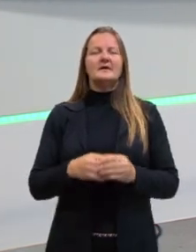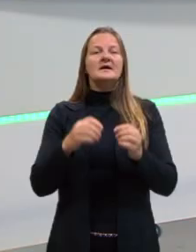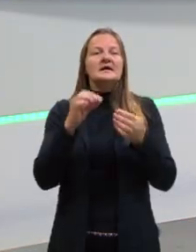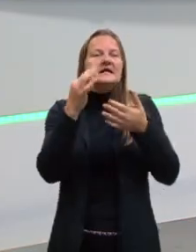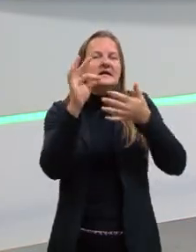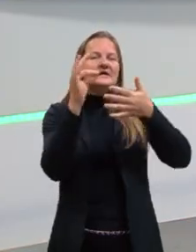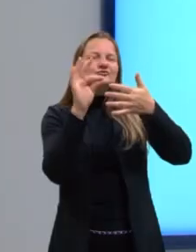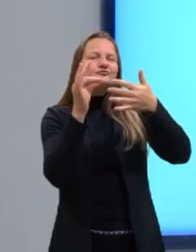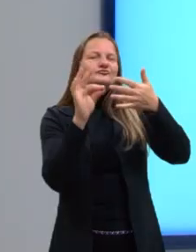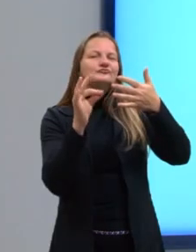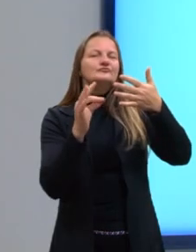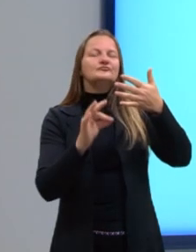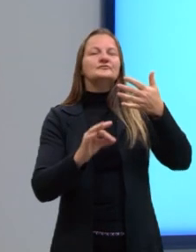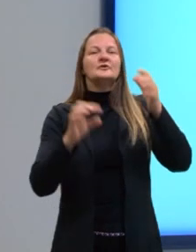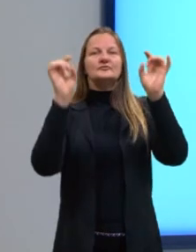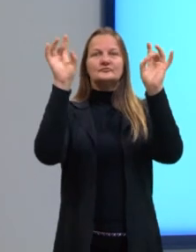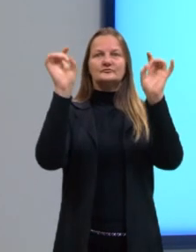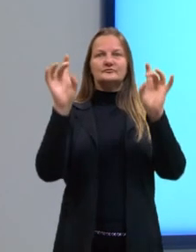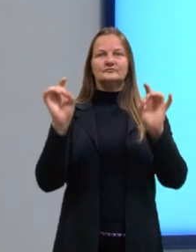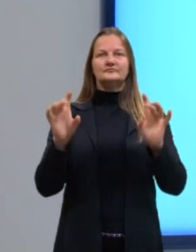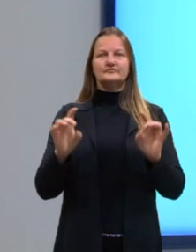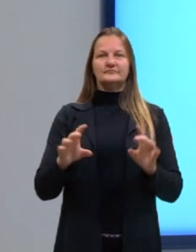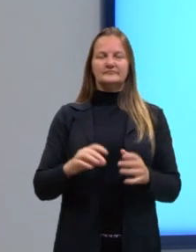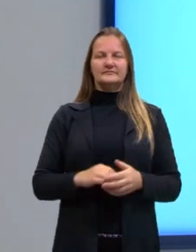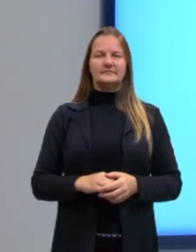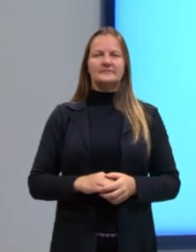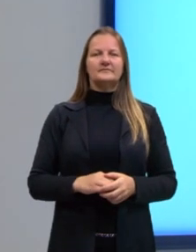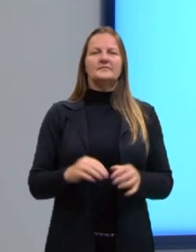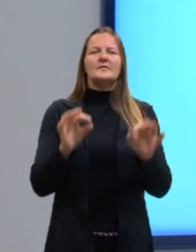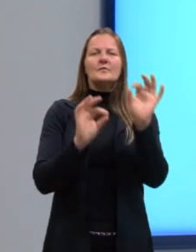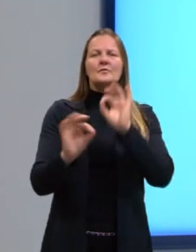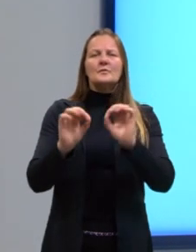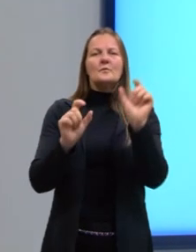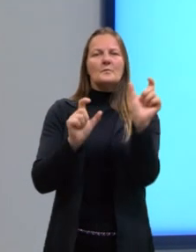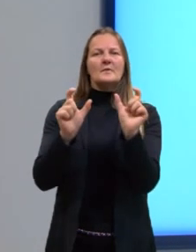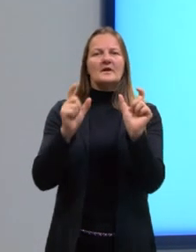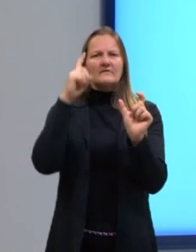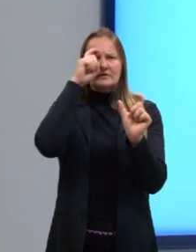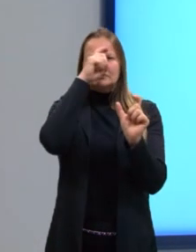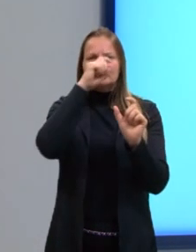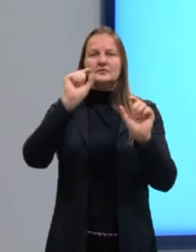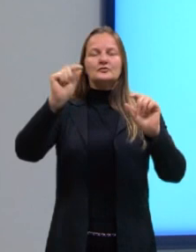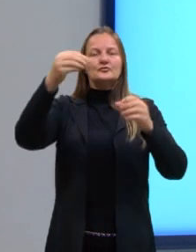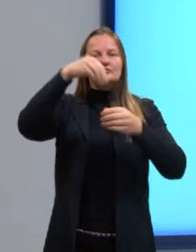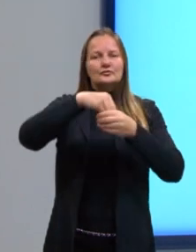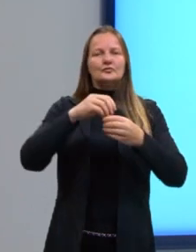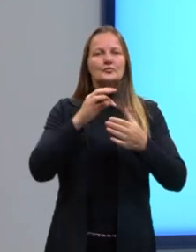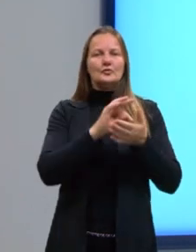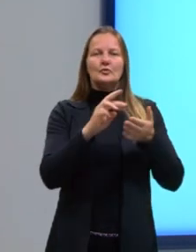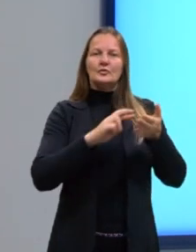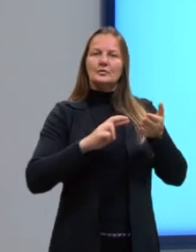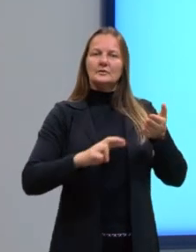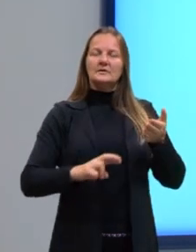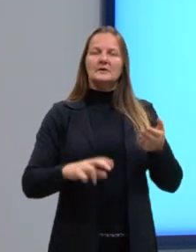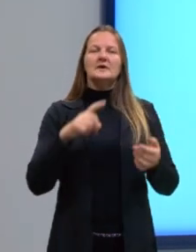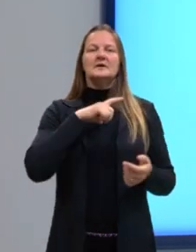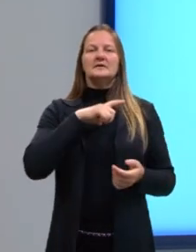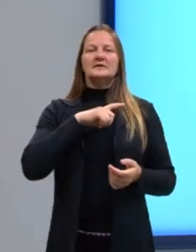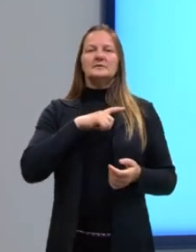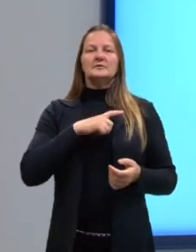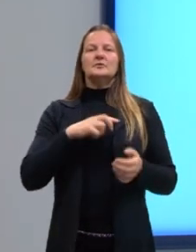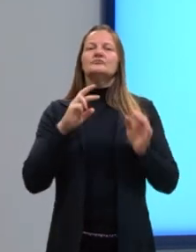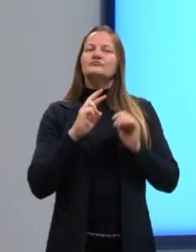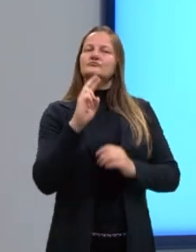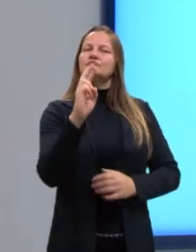detalhamentos, dessas especificidades quanto a essas palavras difíceis na redação, nós teremos a